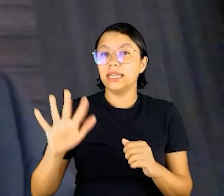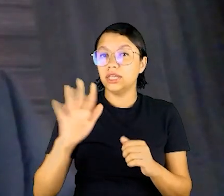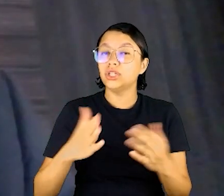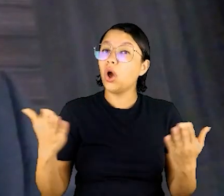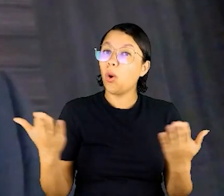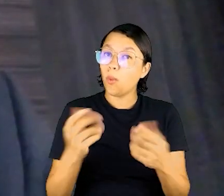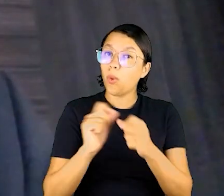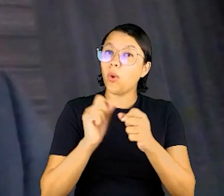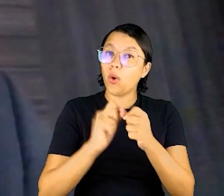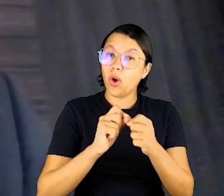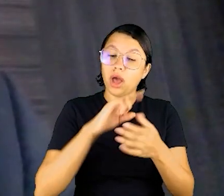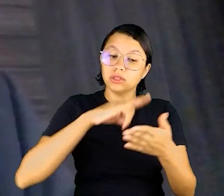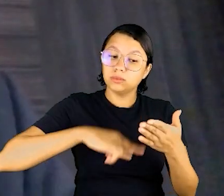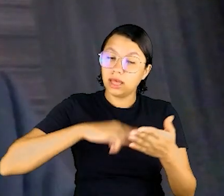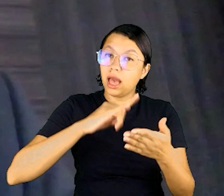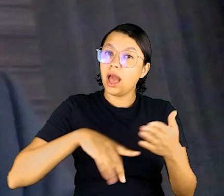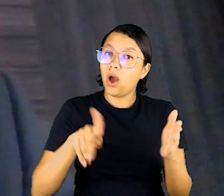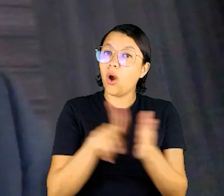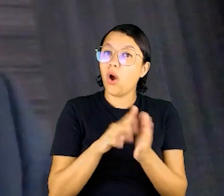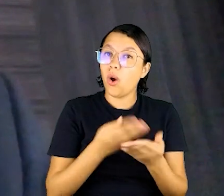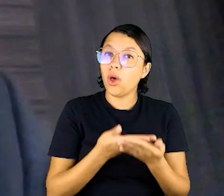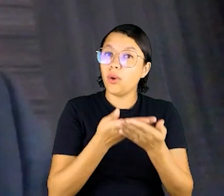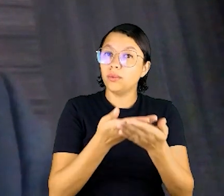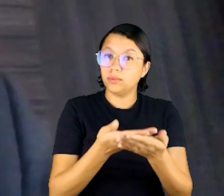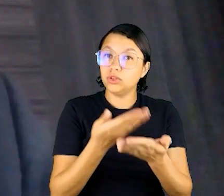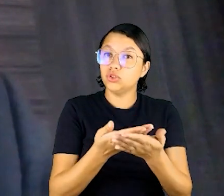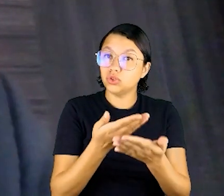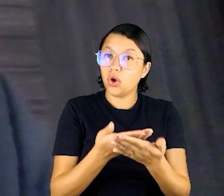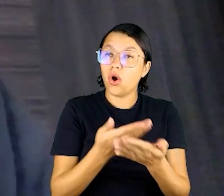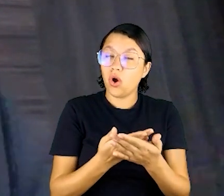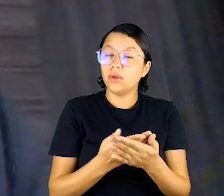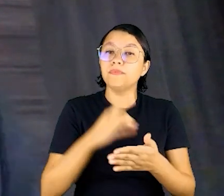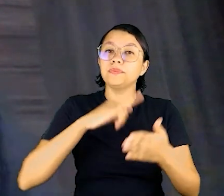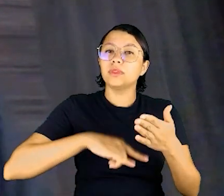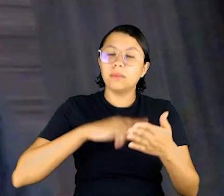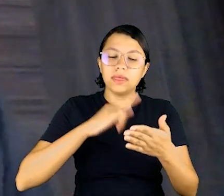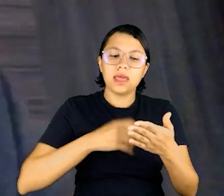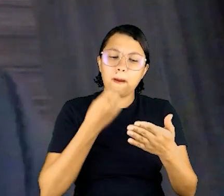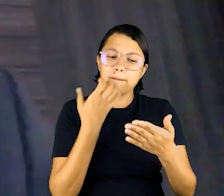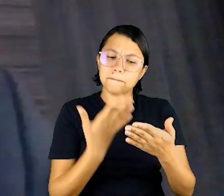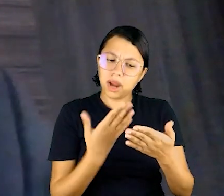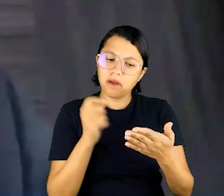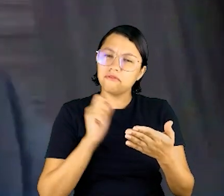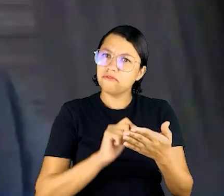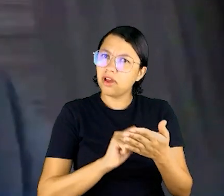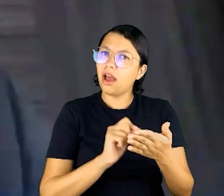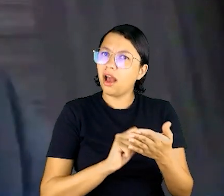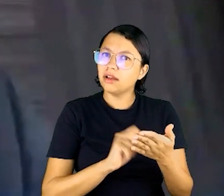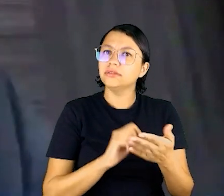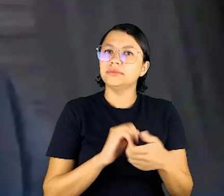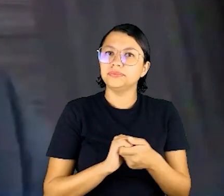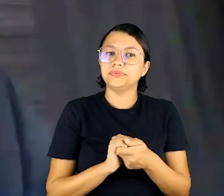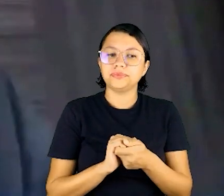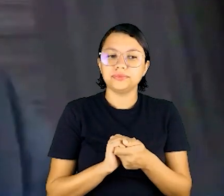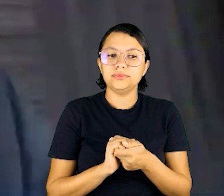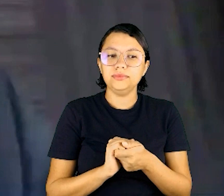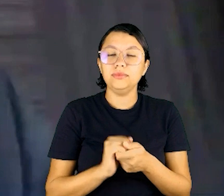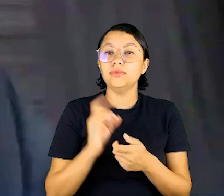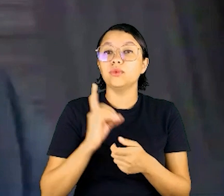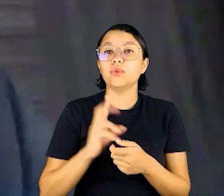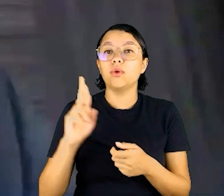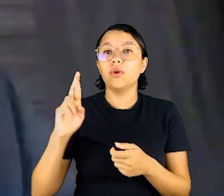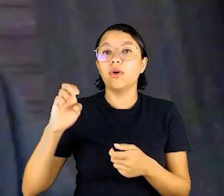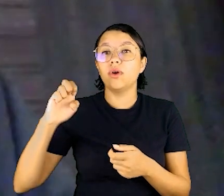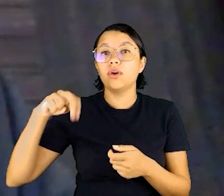por essa cartilha para as escolas, muito importante. Eu li aqui o material muito bem feito. Parabenizo especialmente o